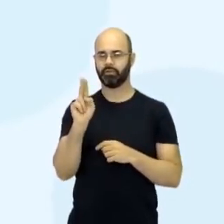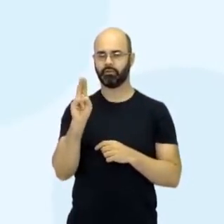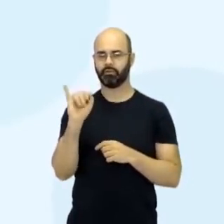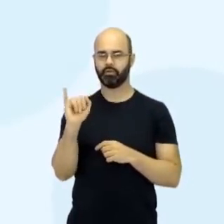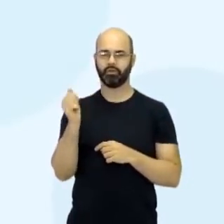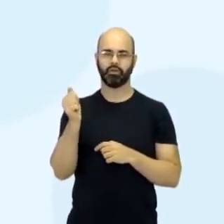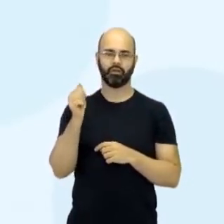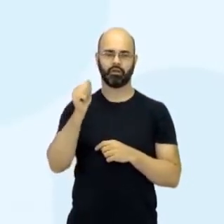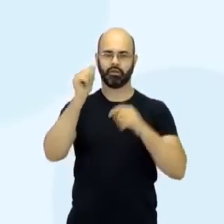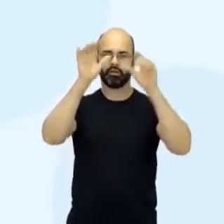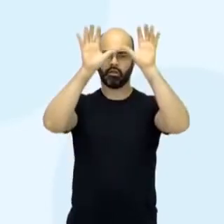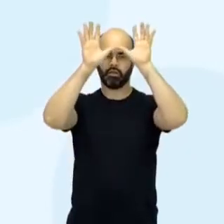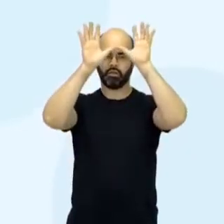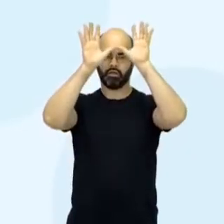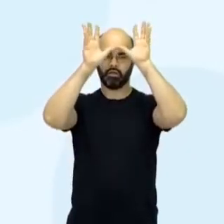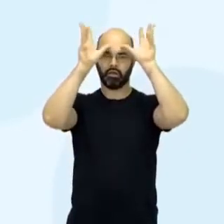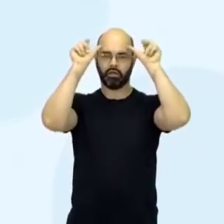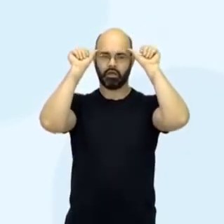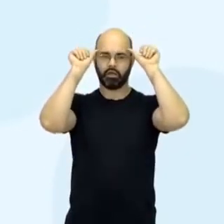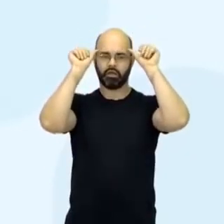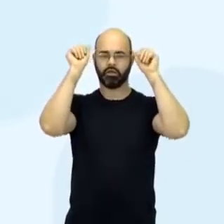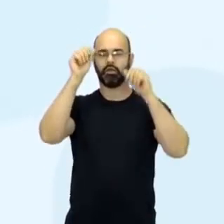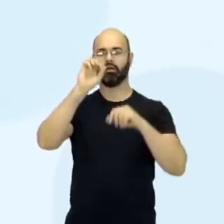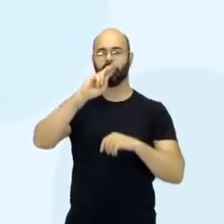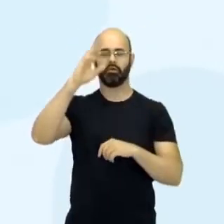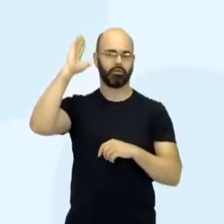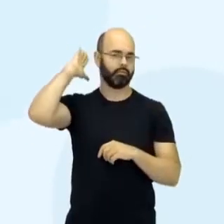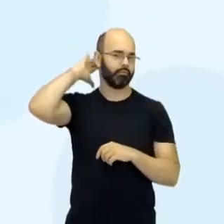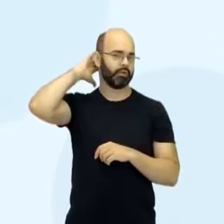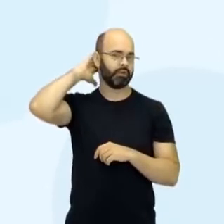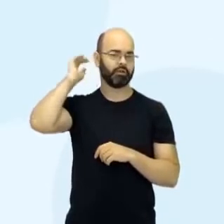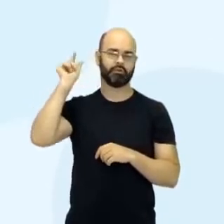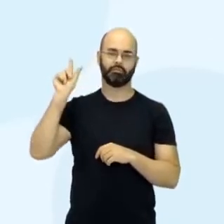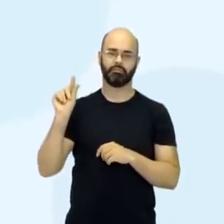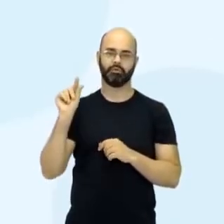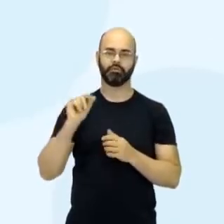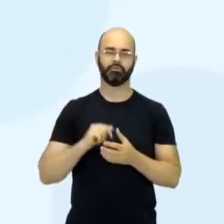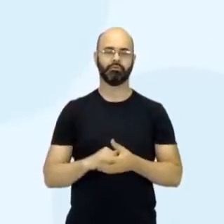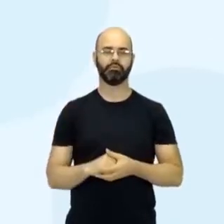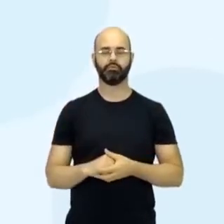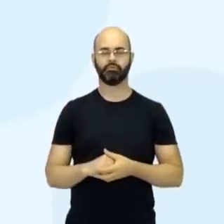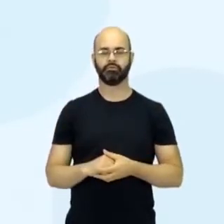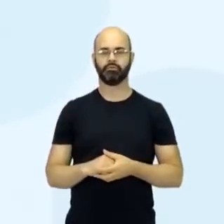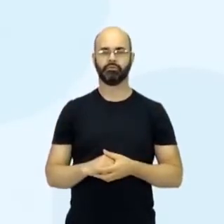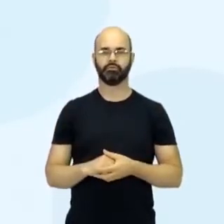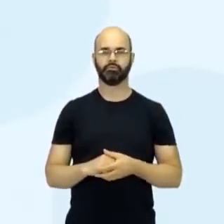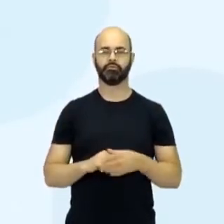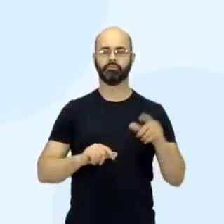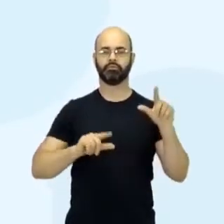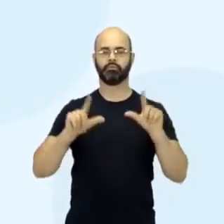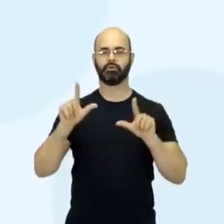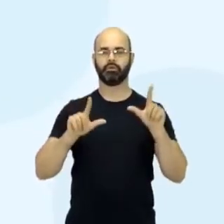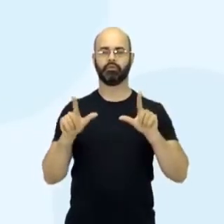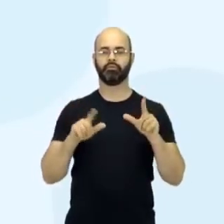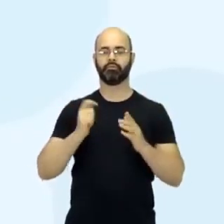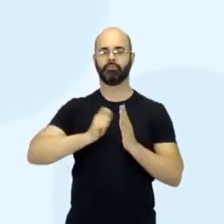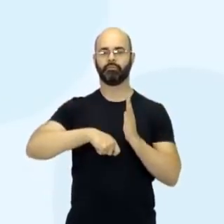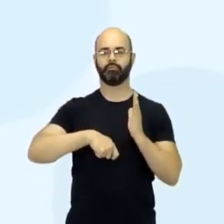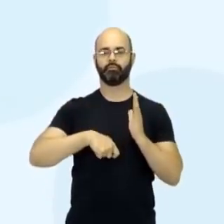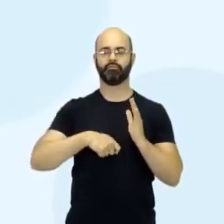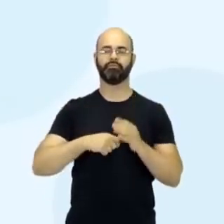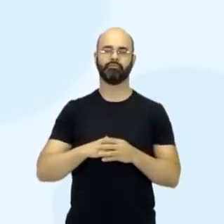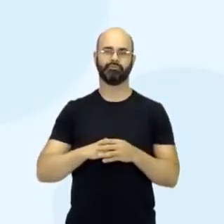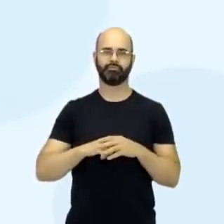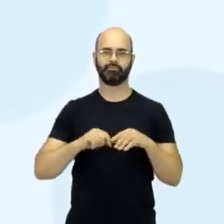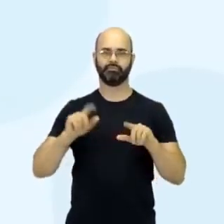Acre e do Pará, com um pouco menos nessa projeção. Vamos lá para a próxima? Já pode ir para a próxima TV por assinatura. Dando